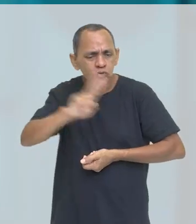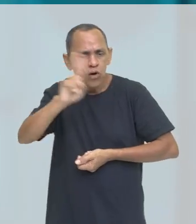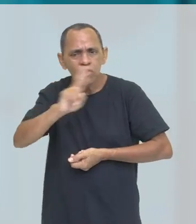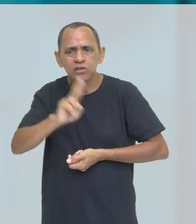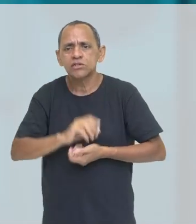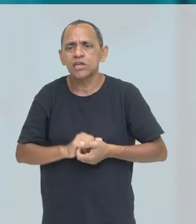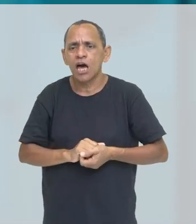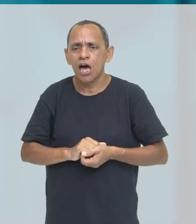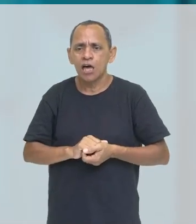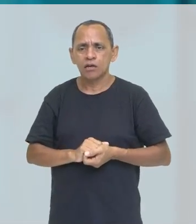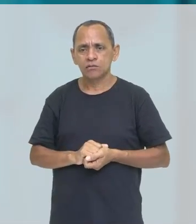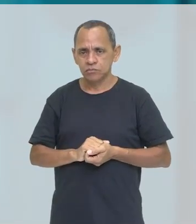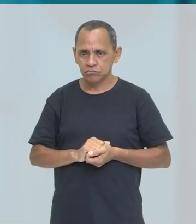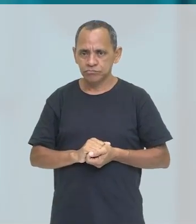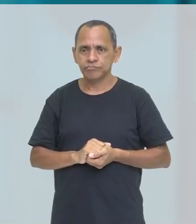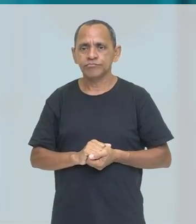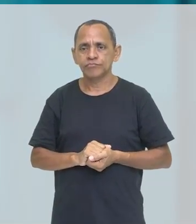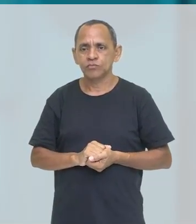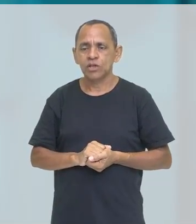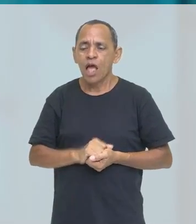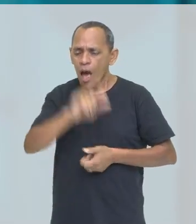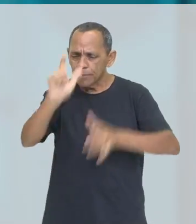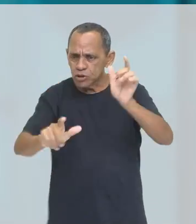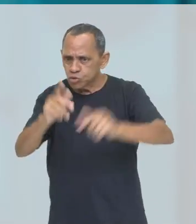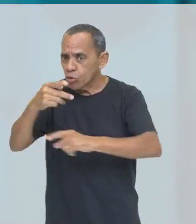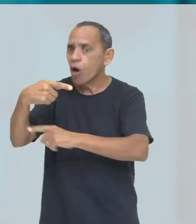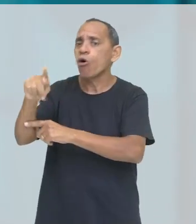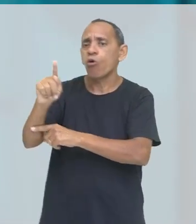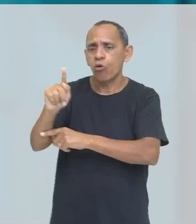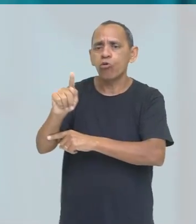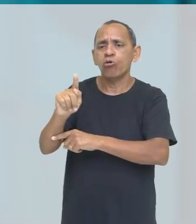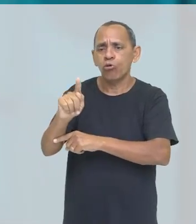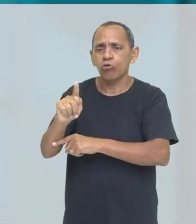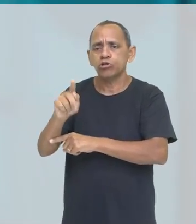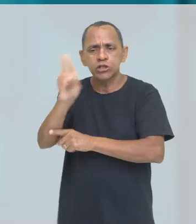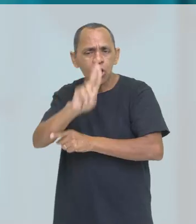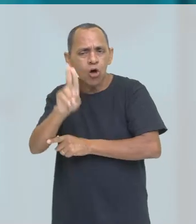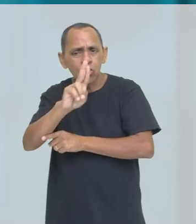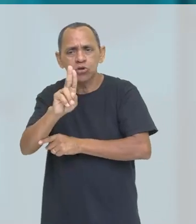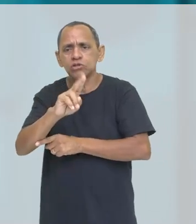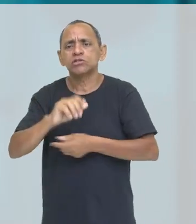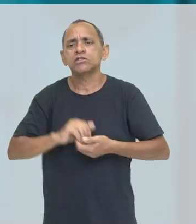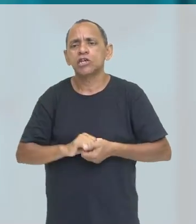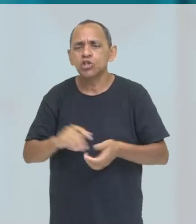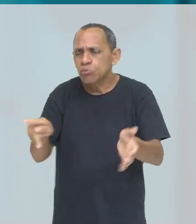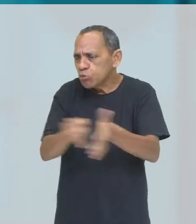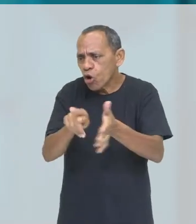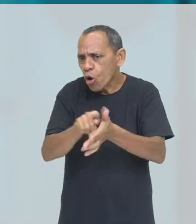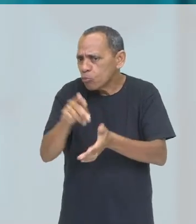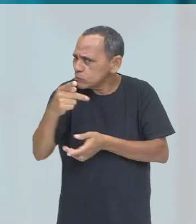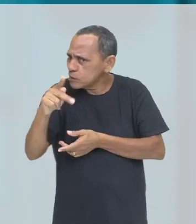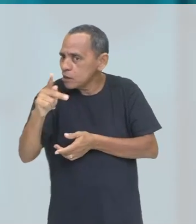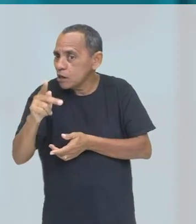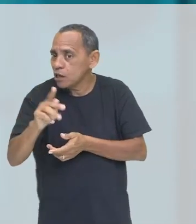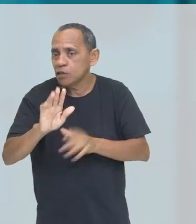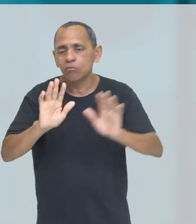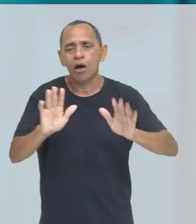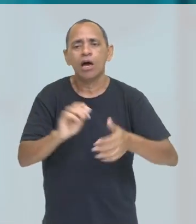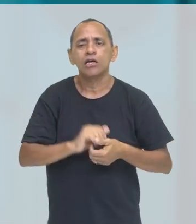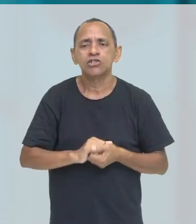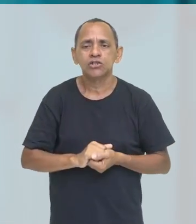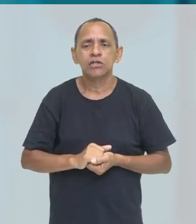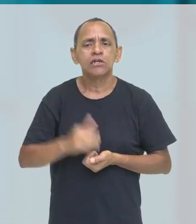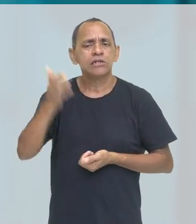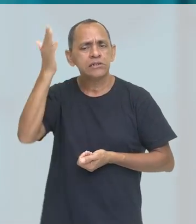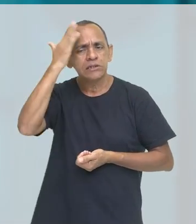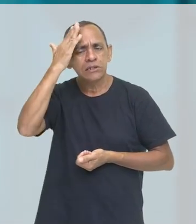conversando, ele vai falar do jeito dele e a gente tem que compreender. Certo? Não há um erro nenhum em vocês escolherem, por